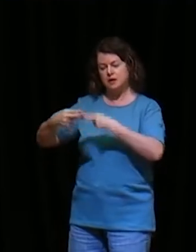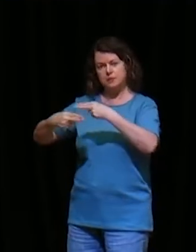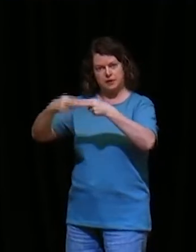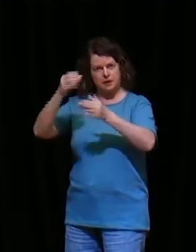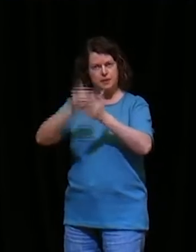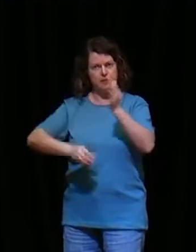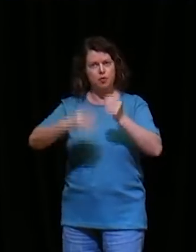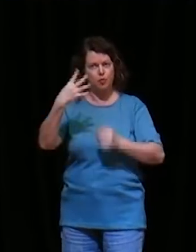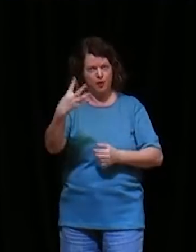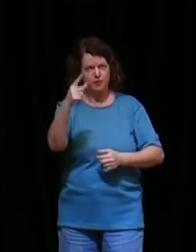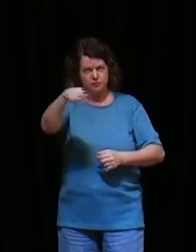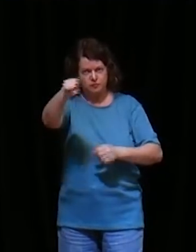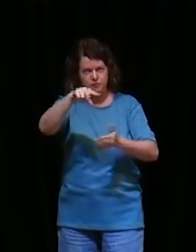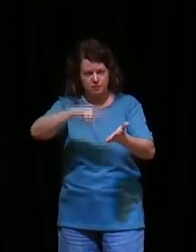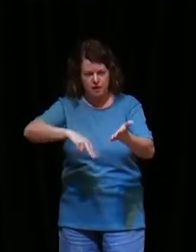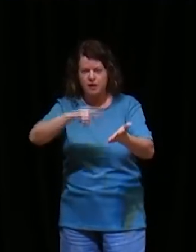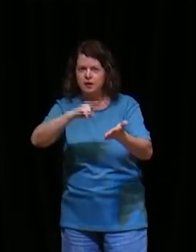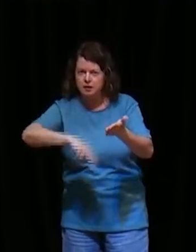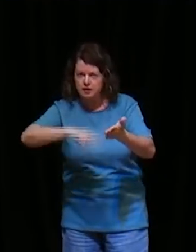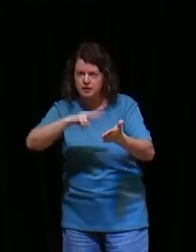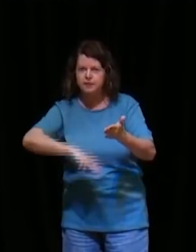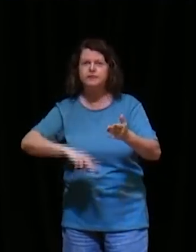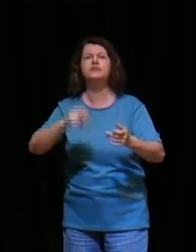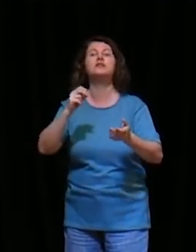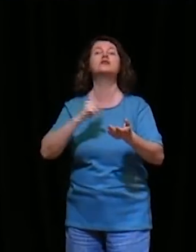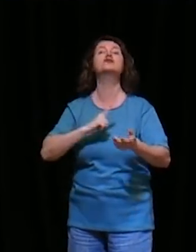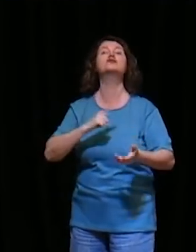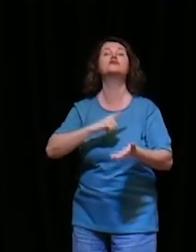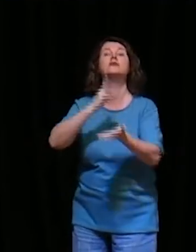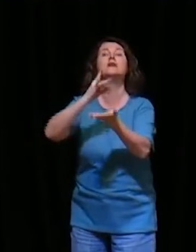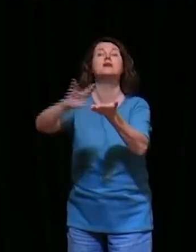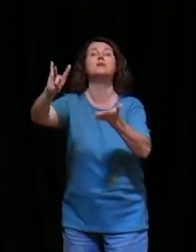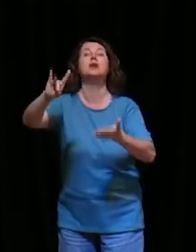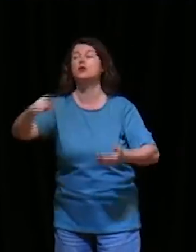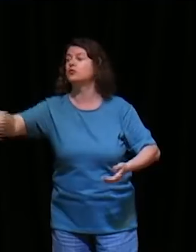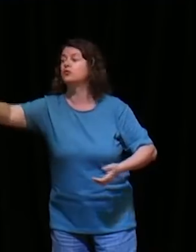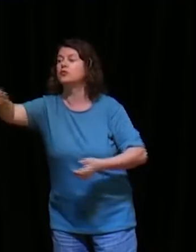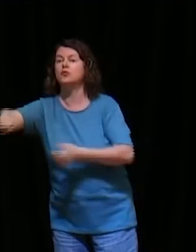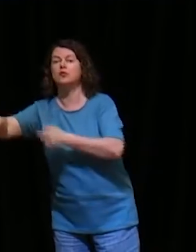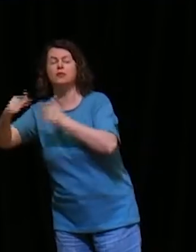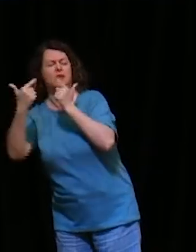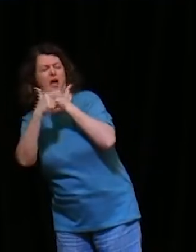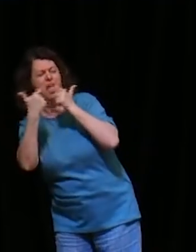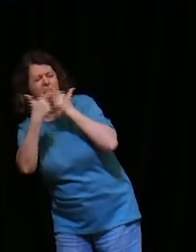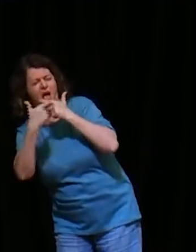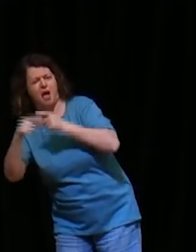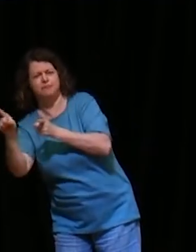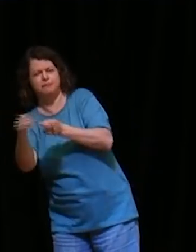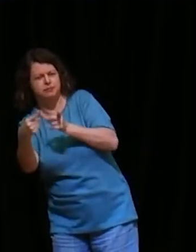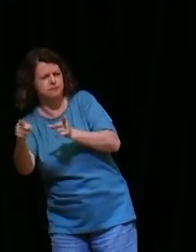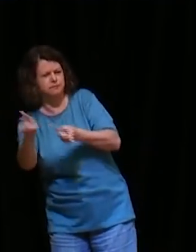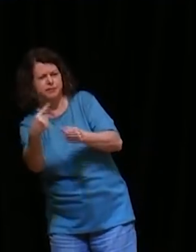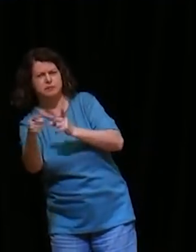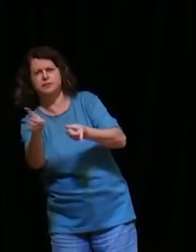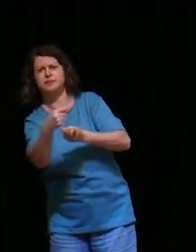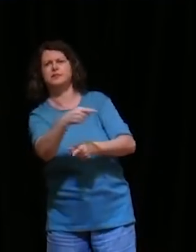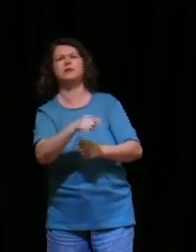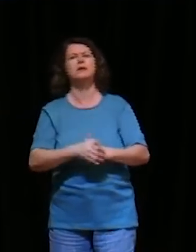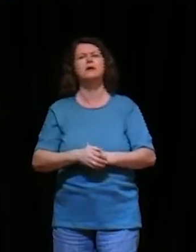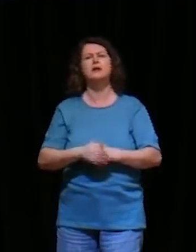há uma zombaria, quando você começa a buscar a Deus, quando você começa a buscar o milagre, quando você começa a buscar a